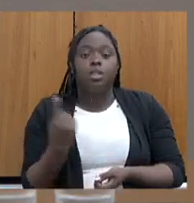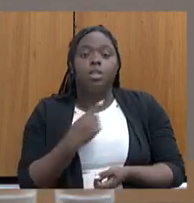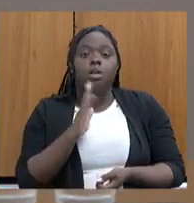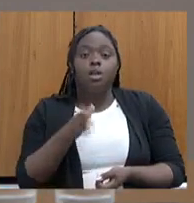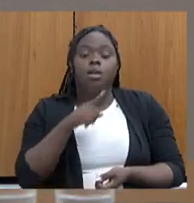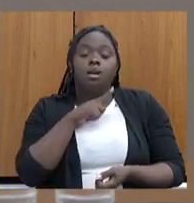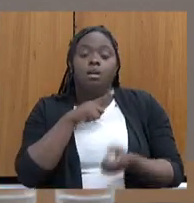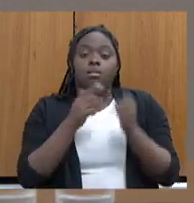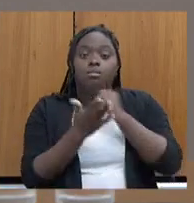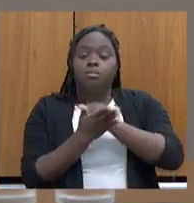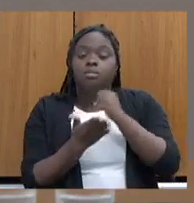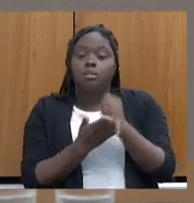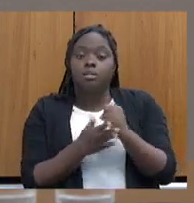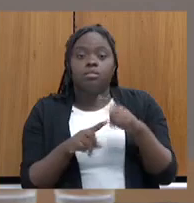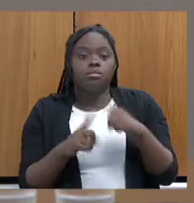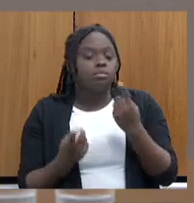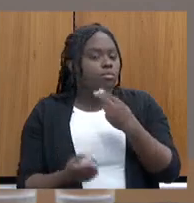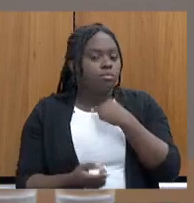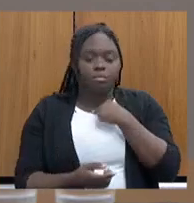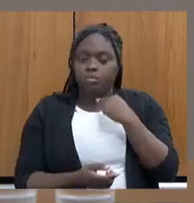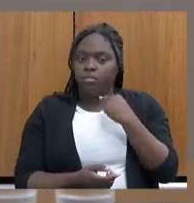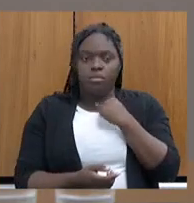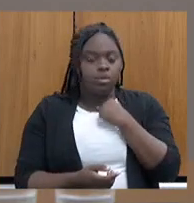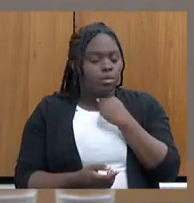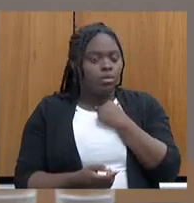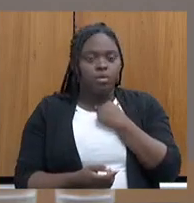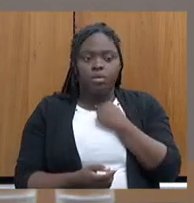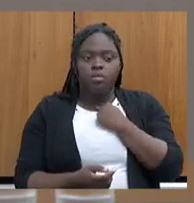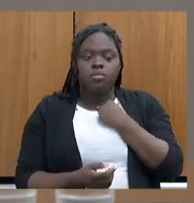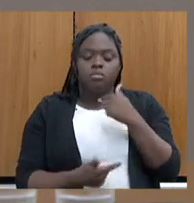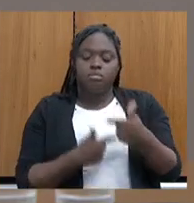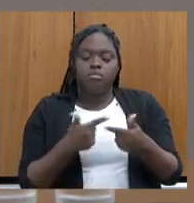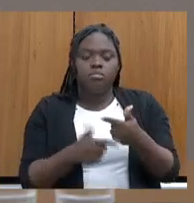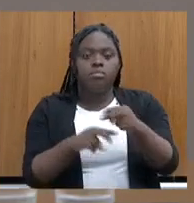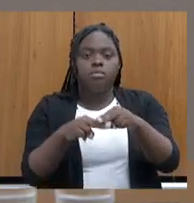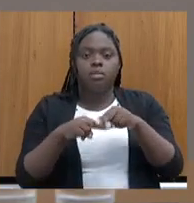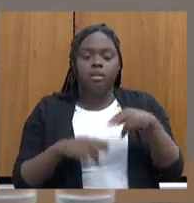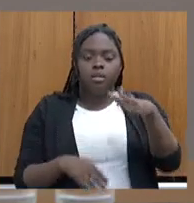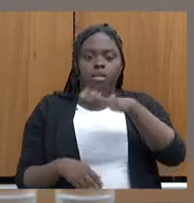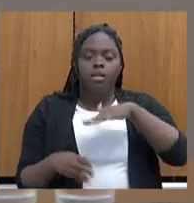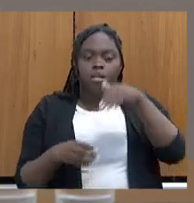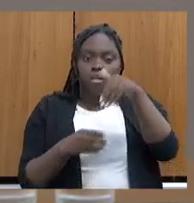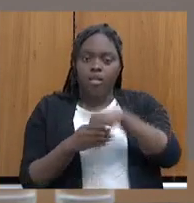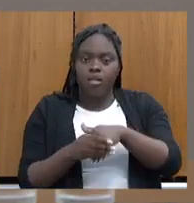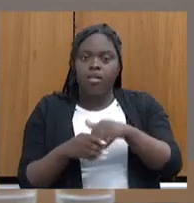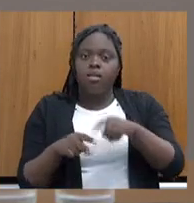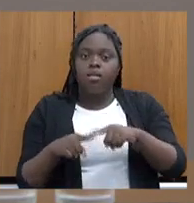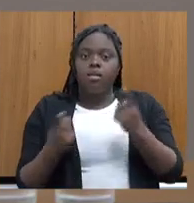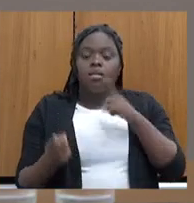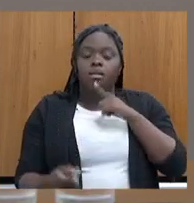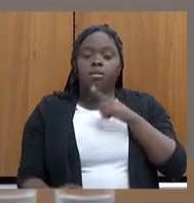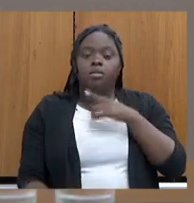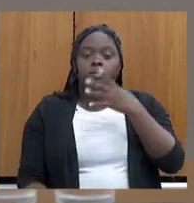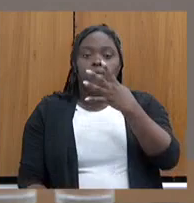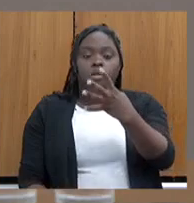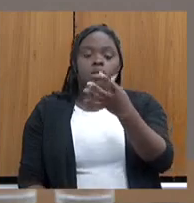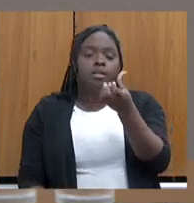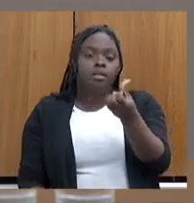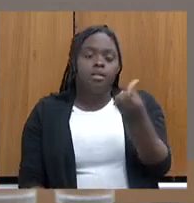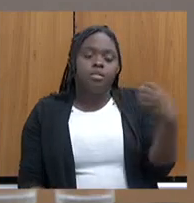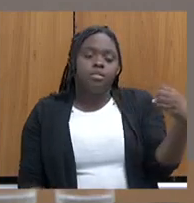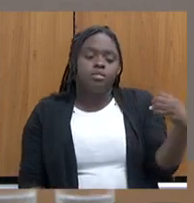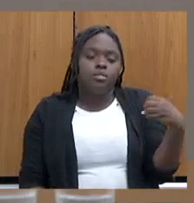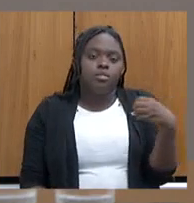mas não podemos executar, em função do período eleitoral, mais 46 novos Cias em 33